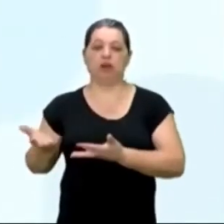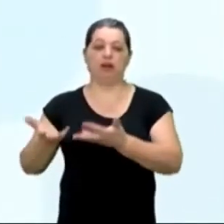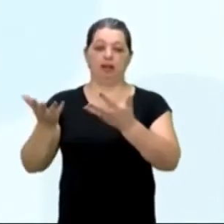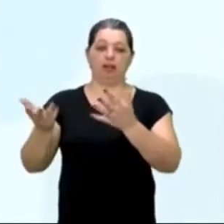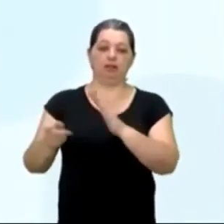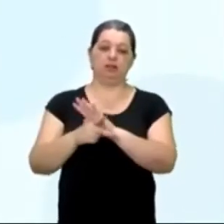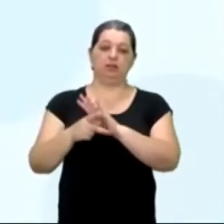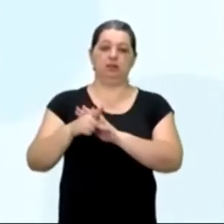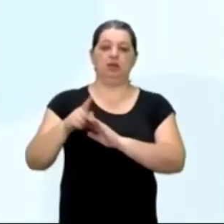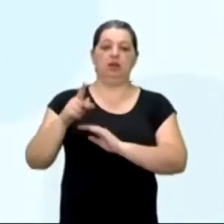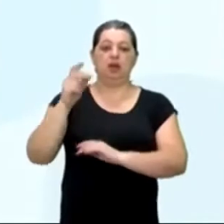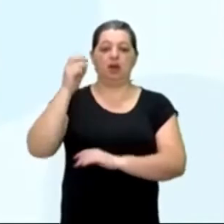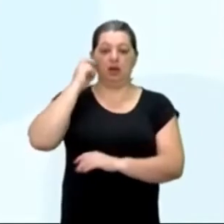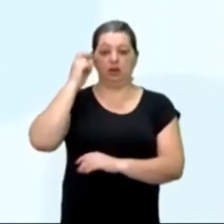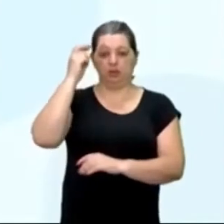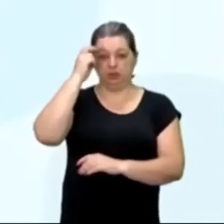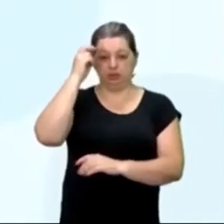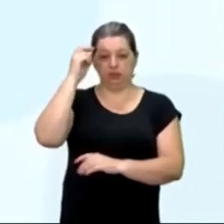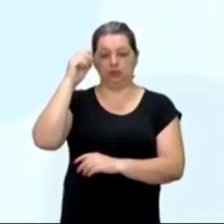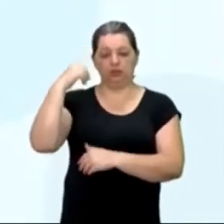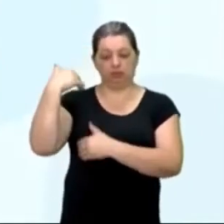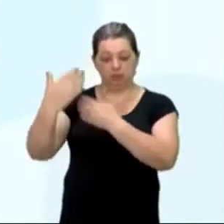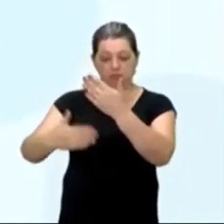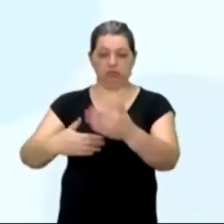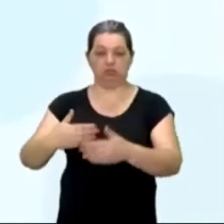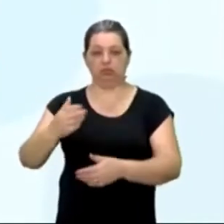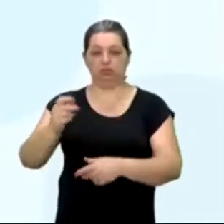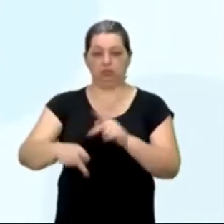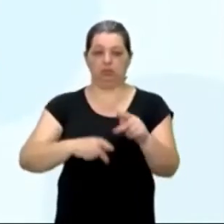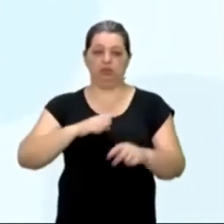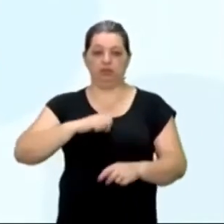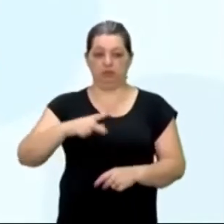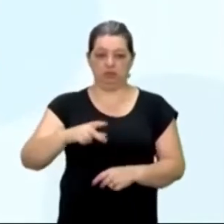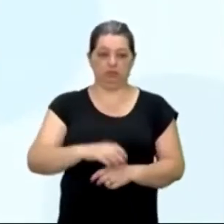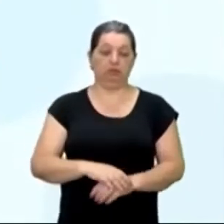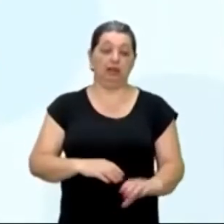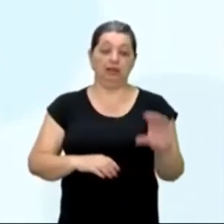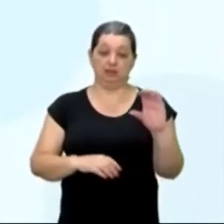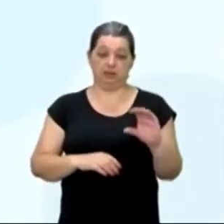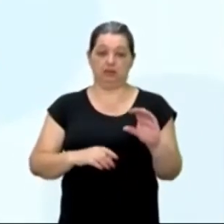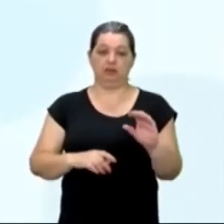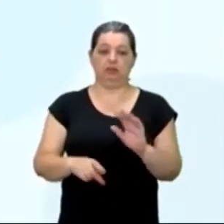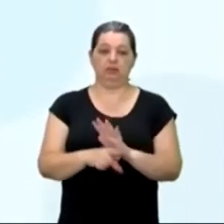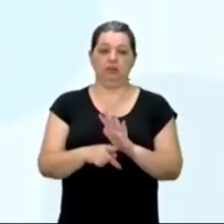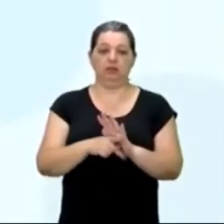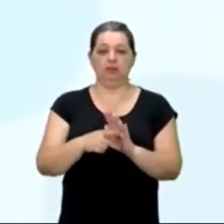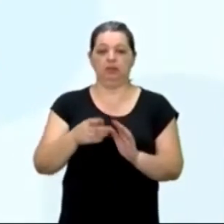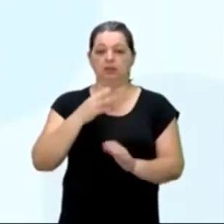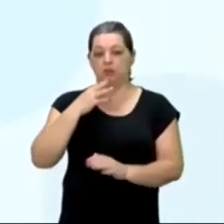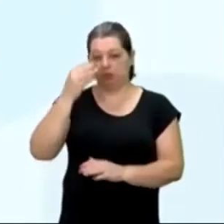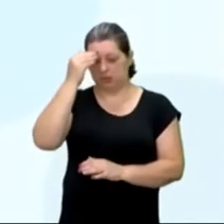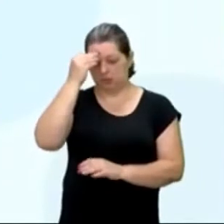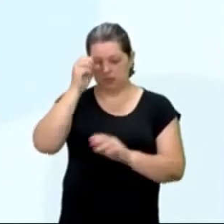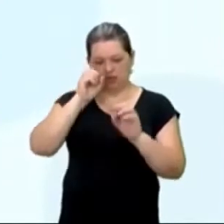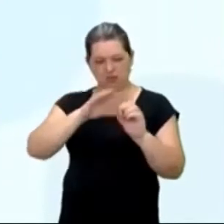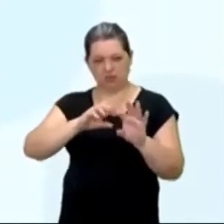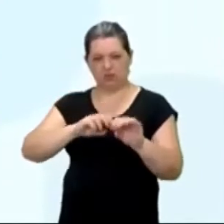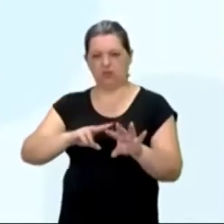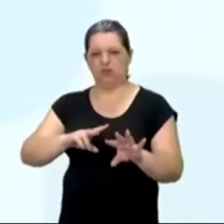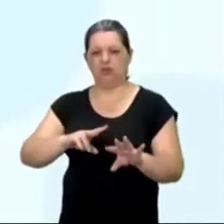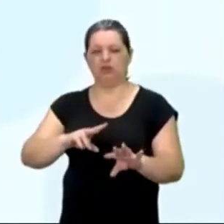letra C, transmitir o conhecimento, dos indígenas, sobre o potencial econômico existente, que?